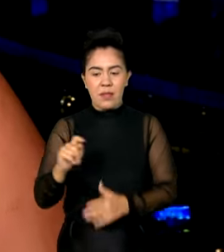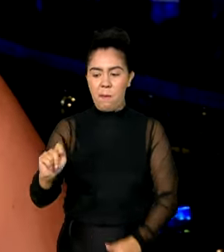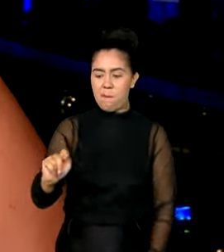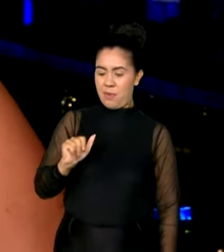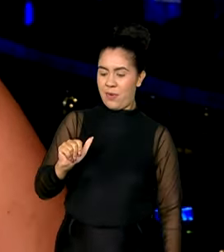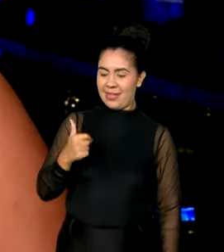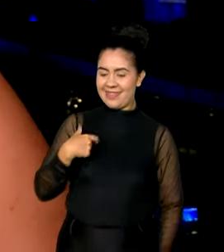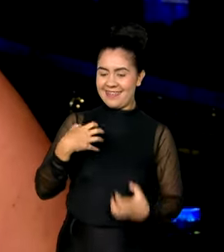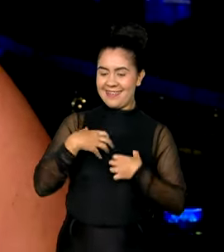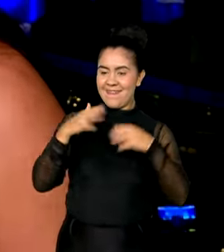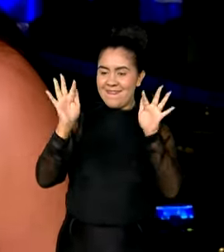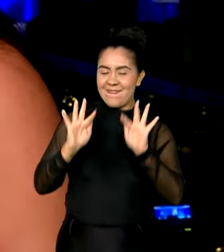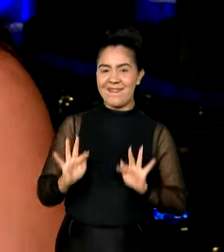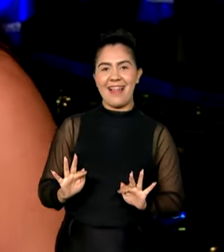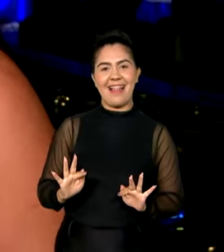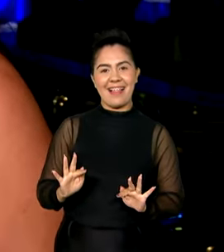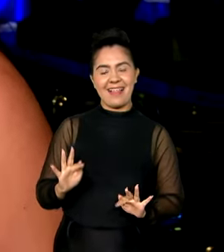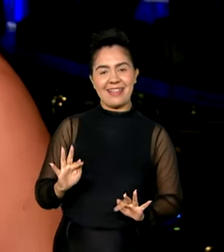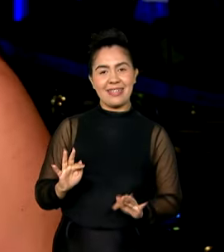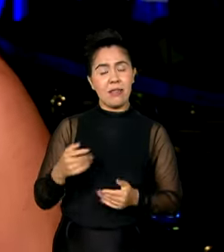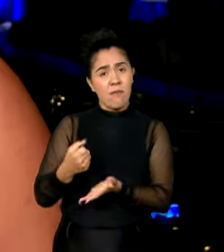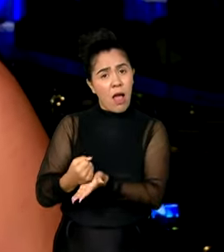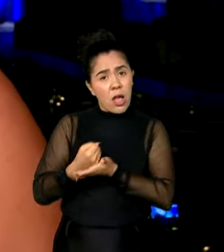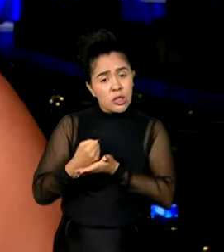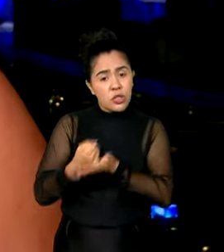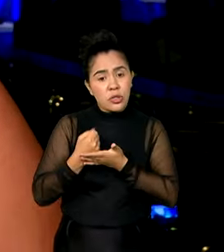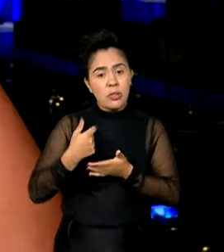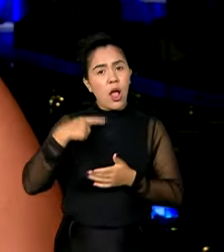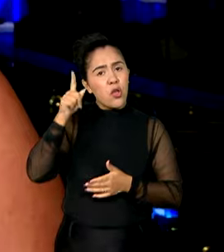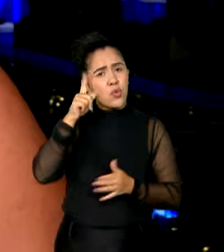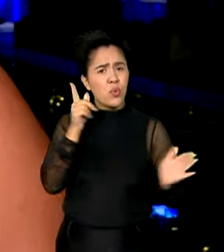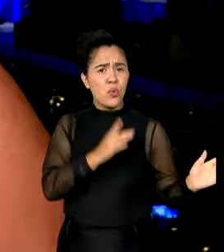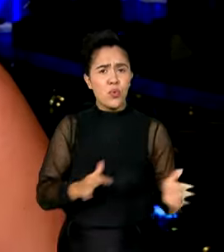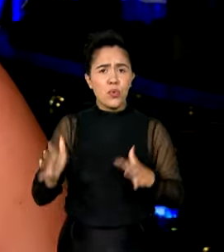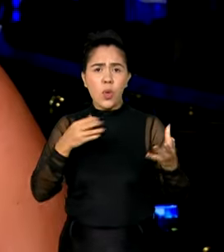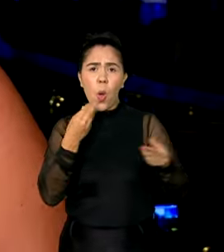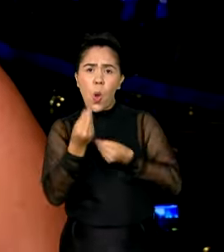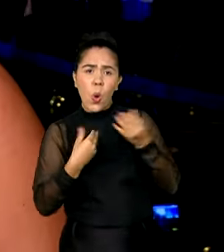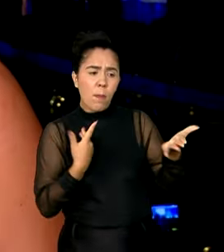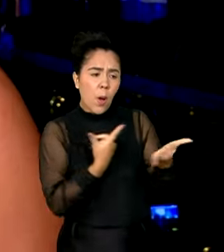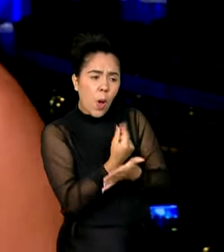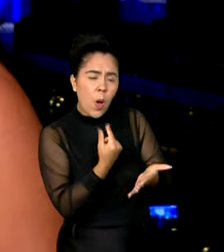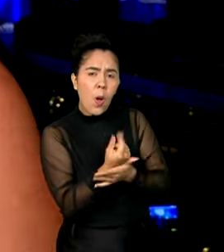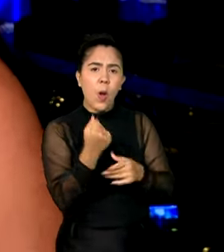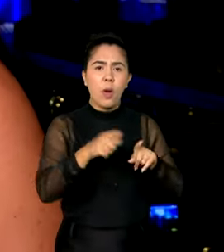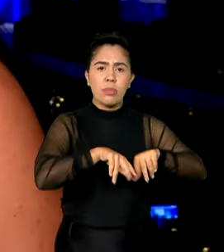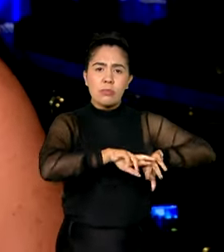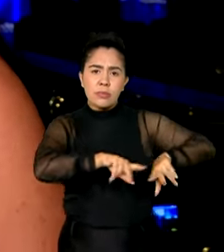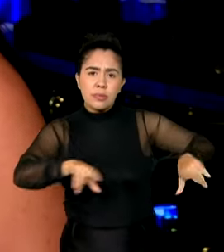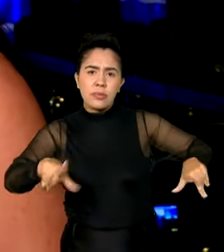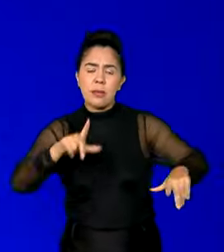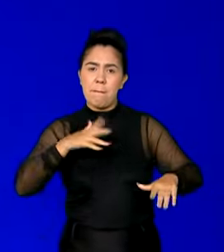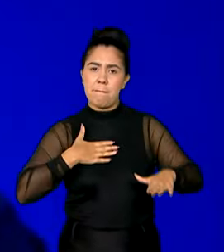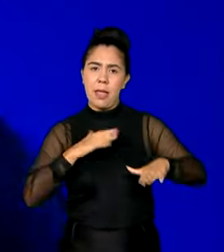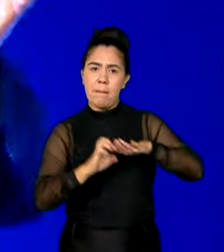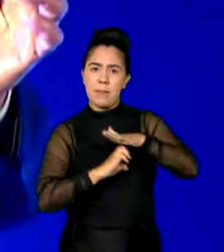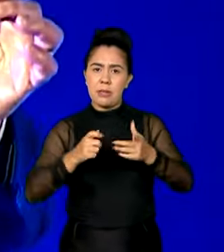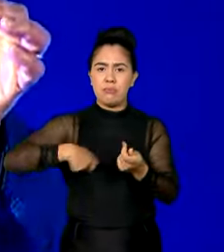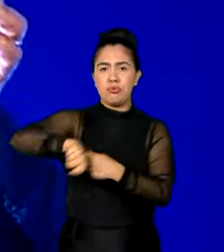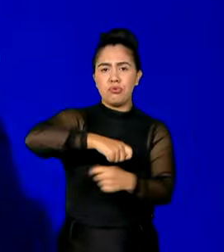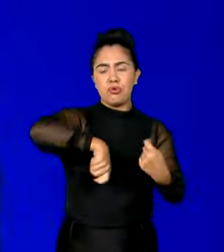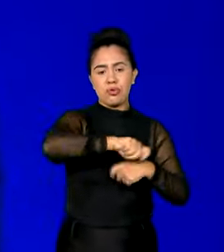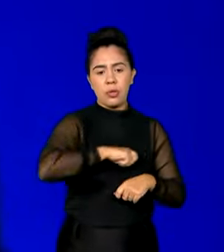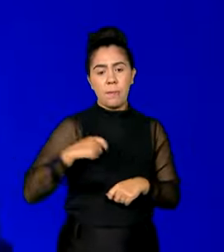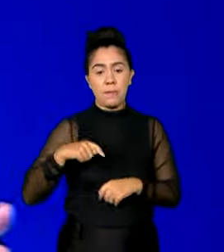Estou muito feliz por recebê-lo. Vai me ajudar muito no meu dia a dia, na minha produção, na rotatividade da minha empresa. Além do